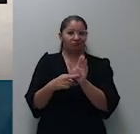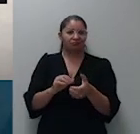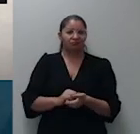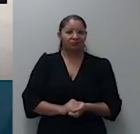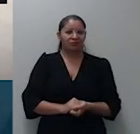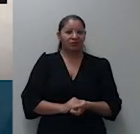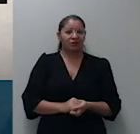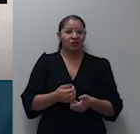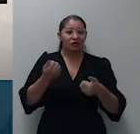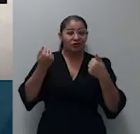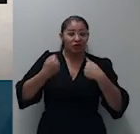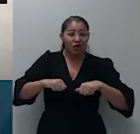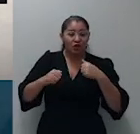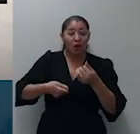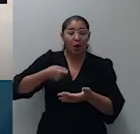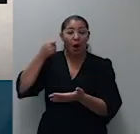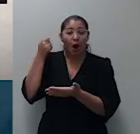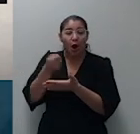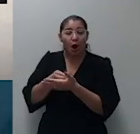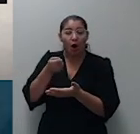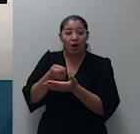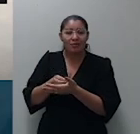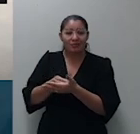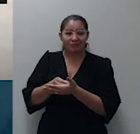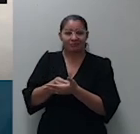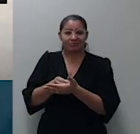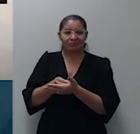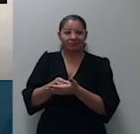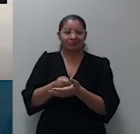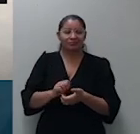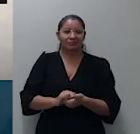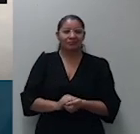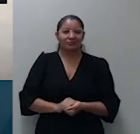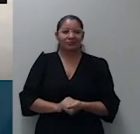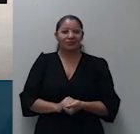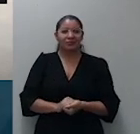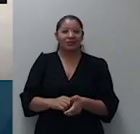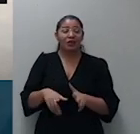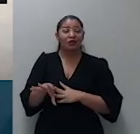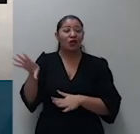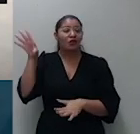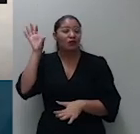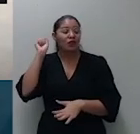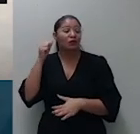obrigação acrescida do referido encargo moratório desde o vencimento da dívida.